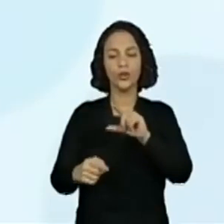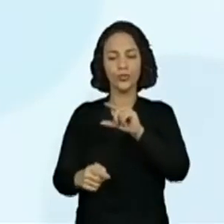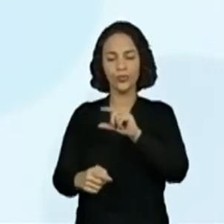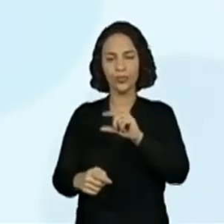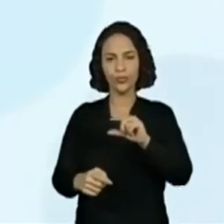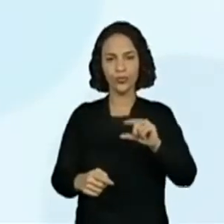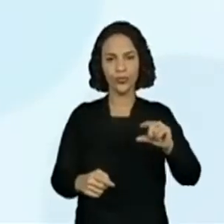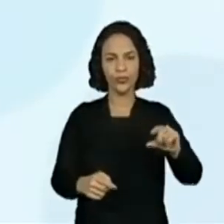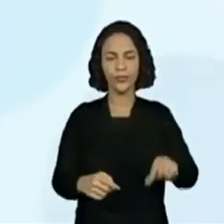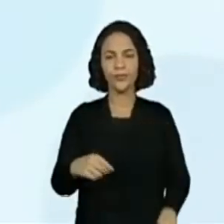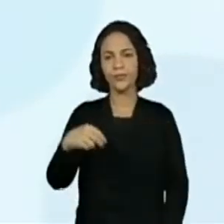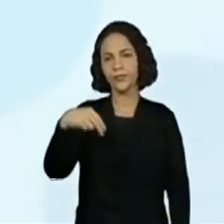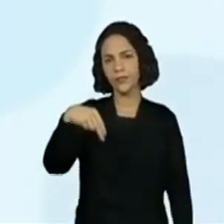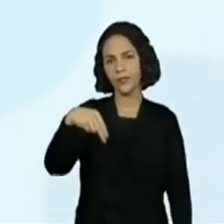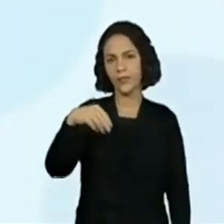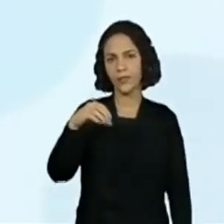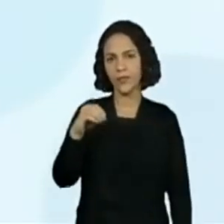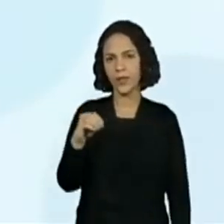A noite.